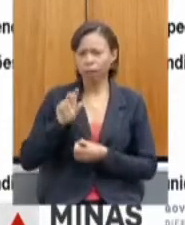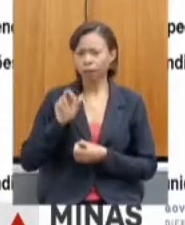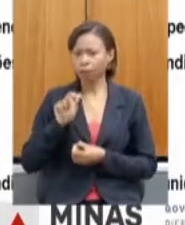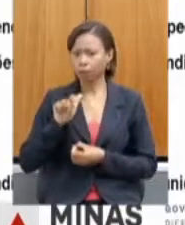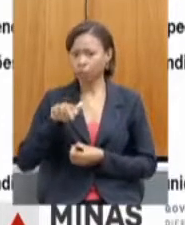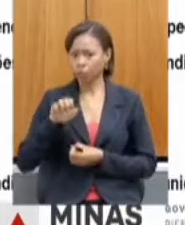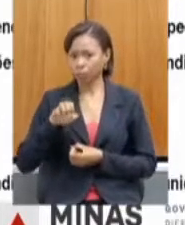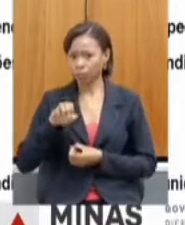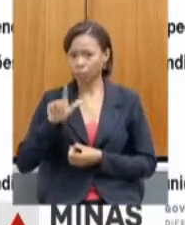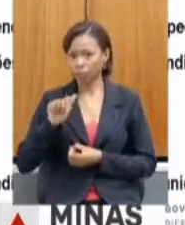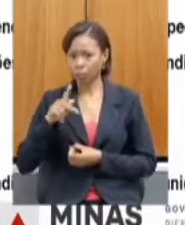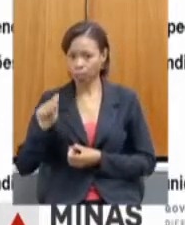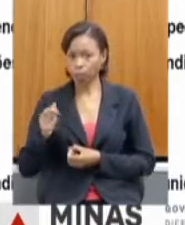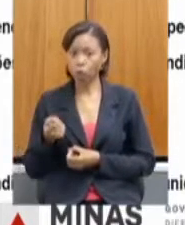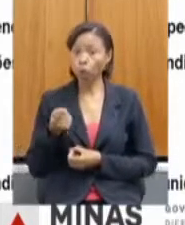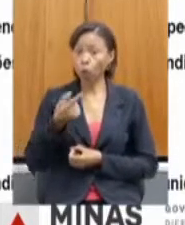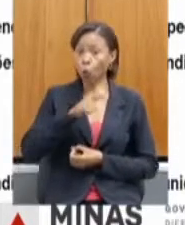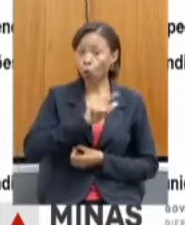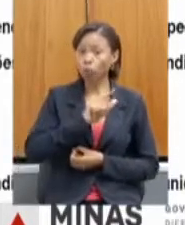Divisa. Pode passar?